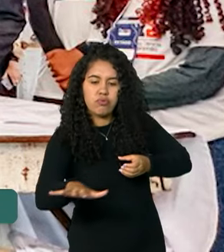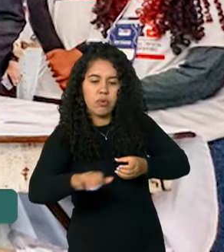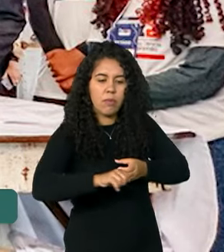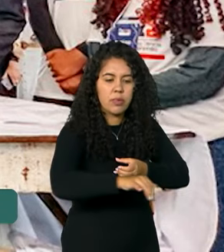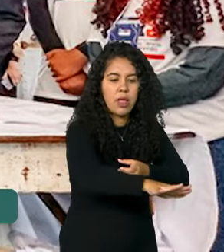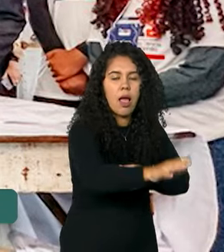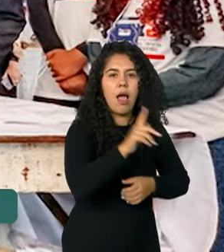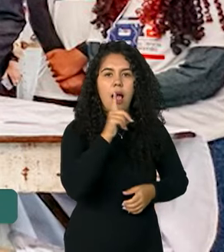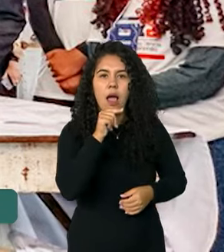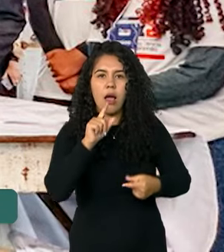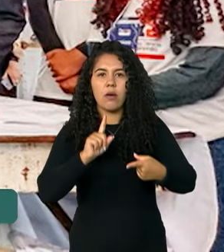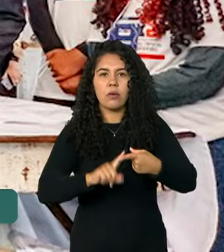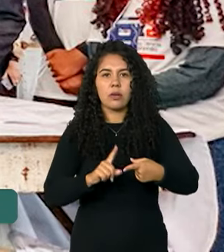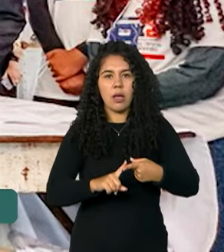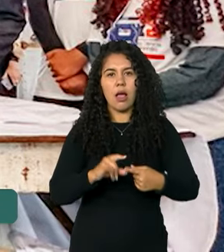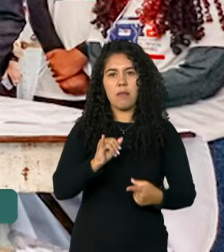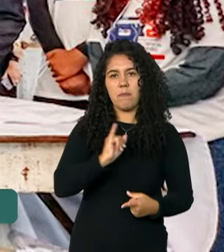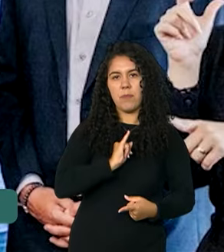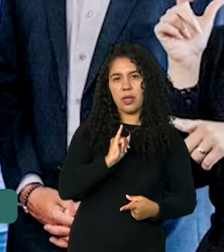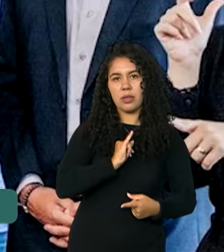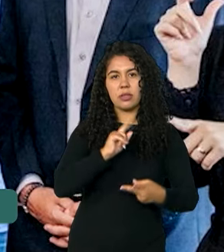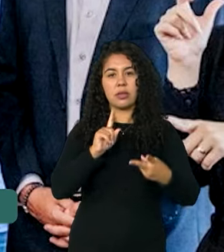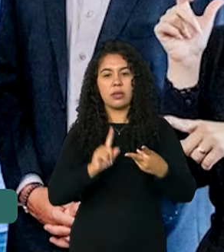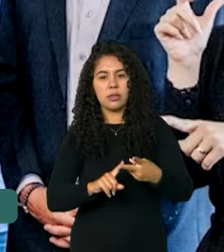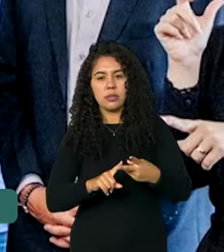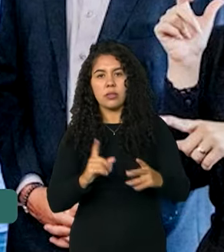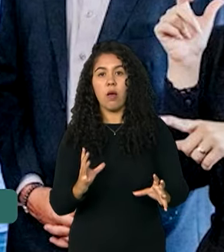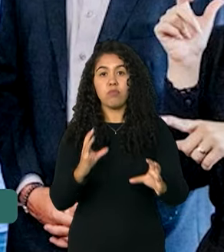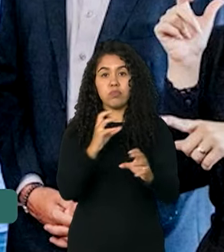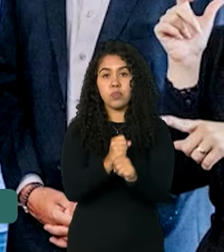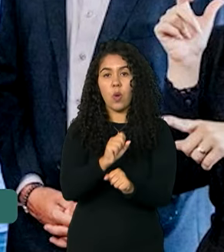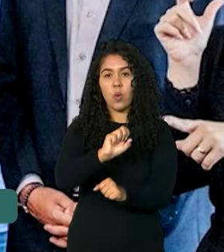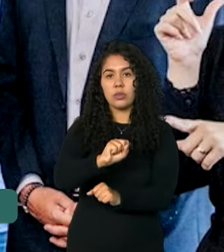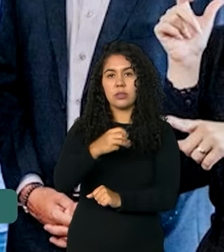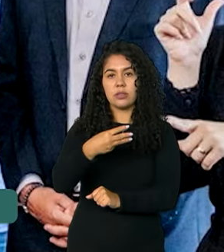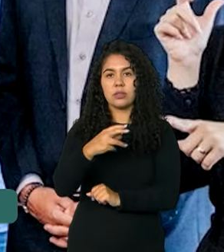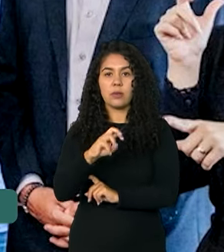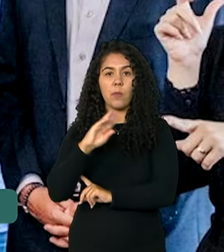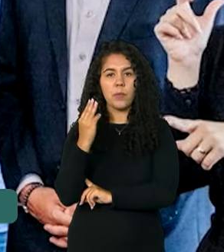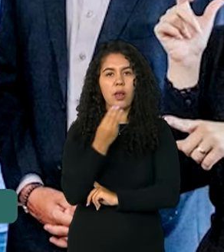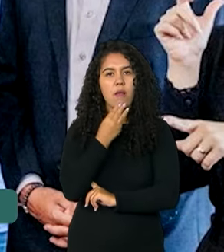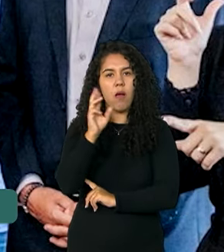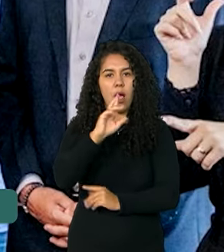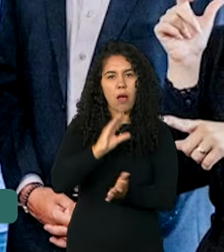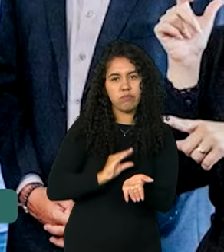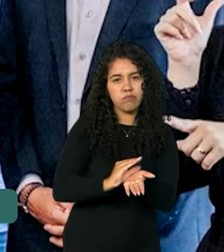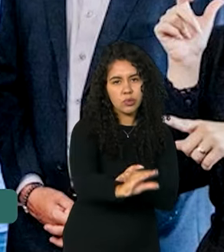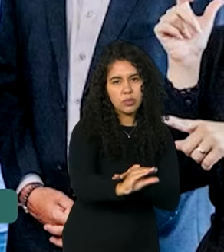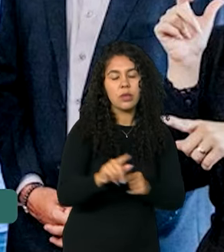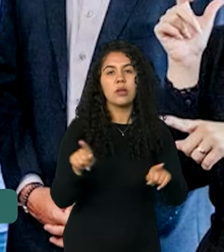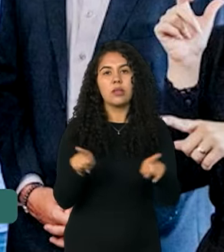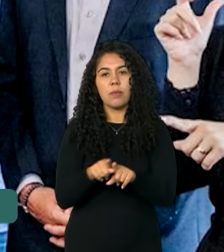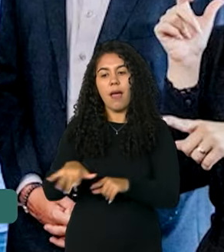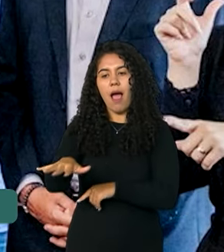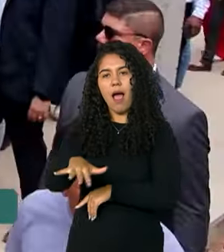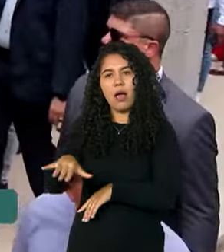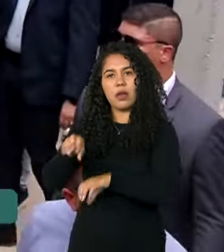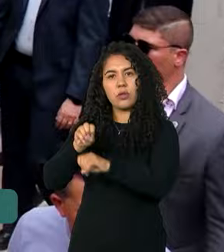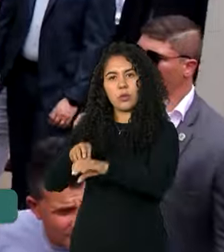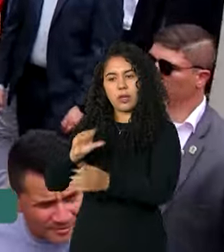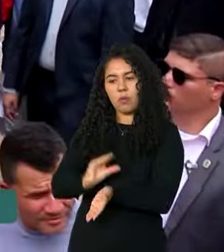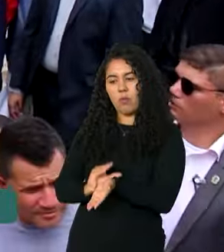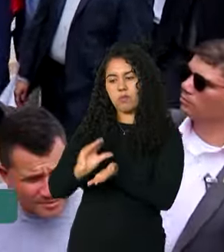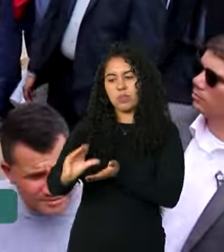Imperatriz, somando cerca de 835 milhões de reais. Sobre os recursos para educação, o plano